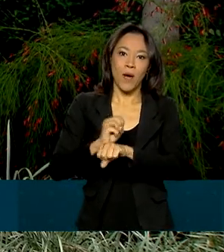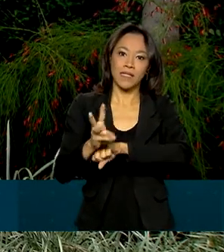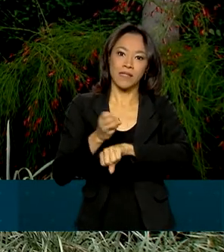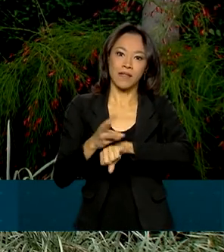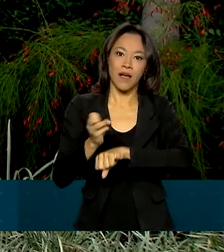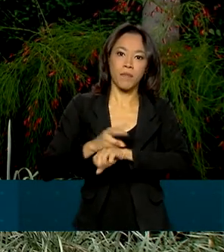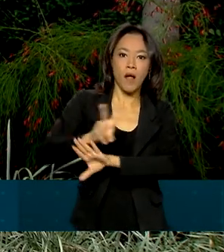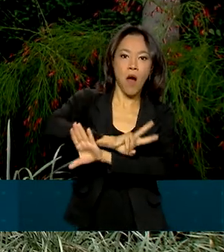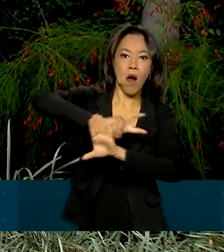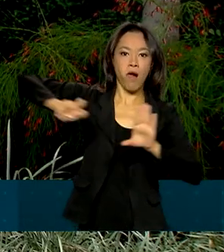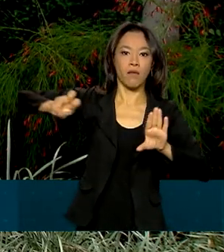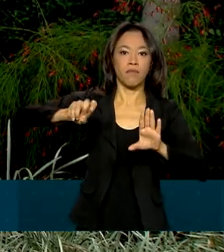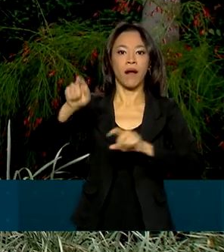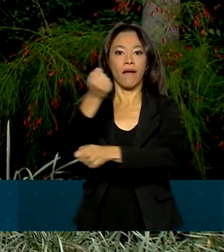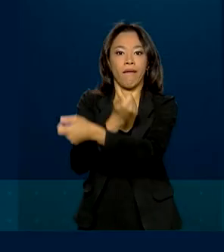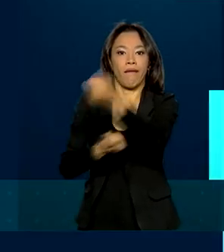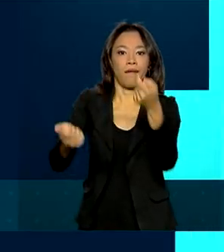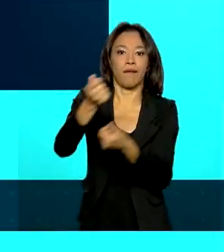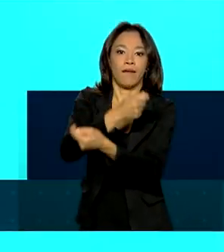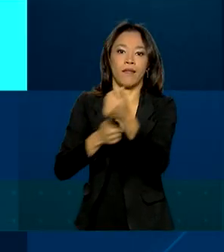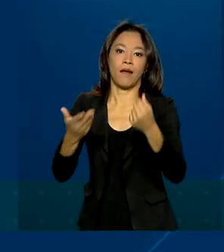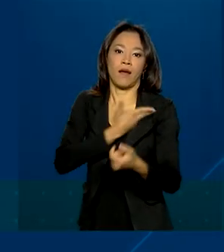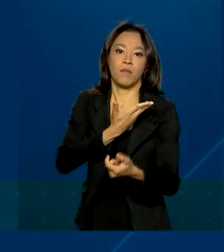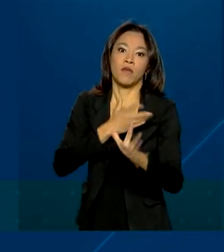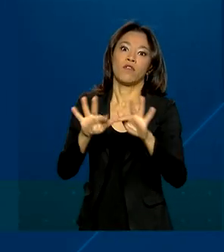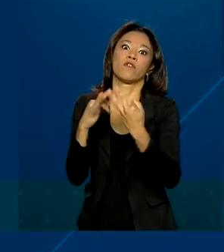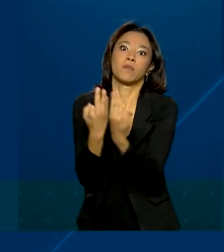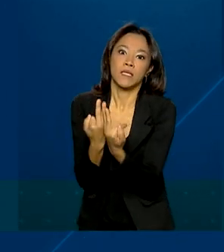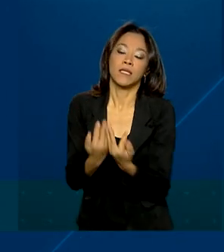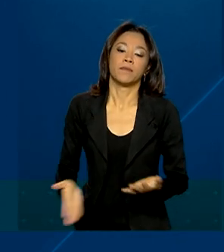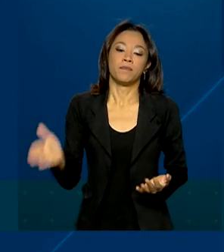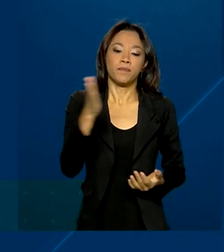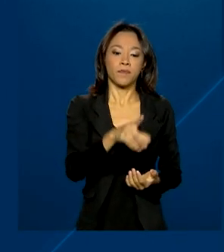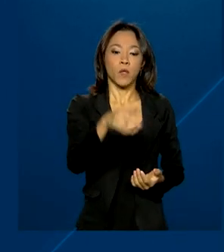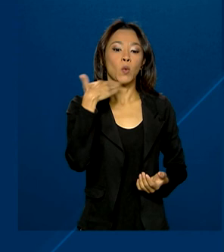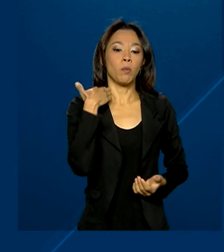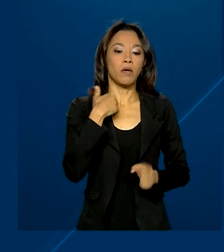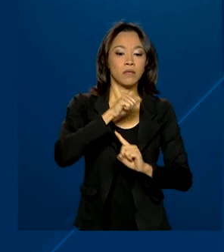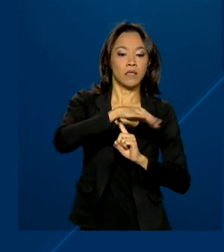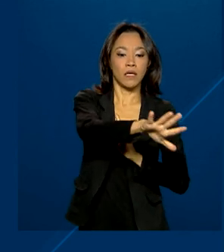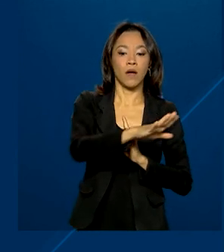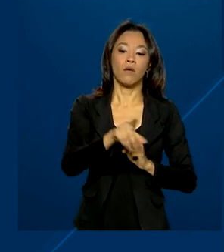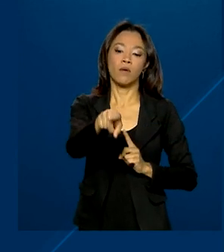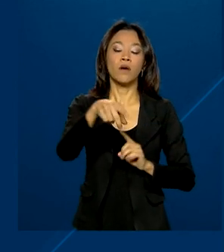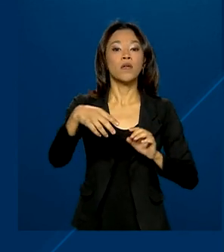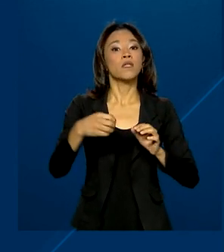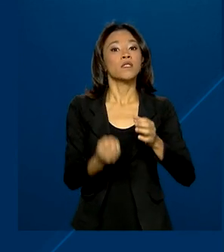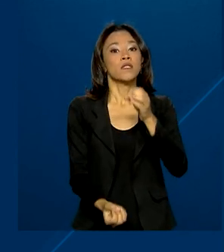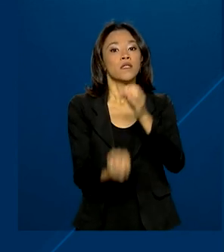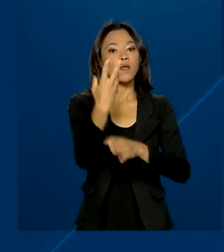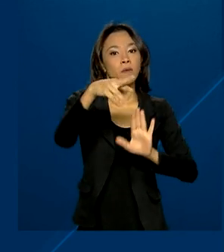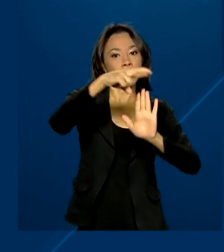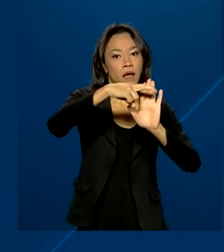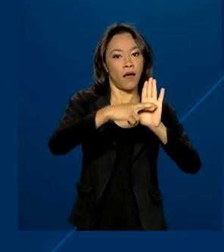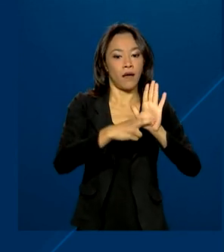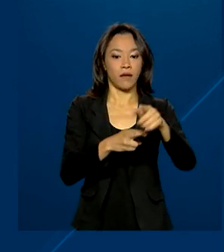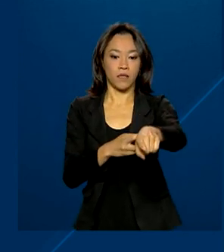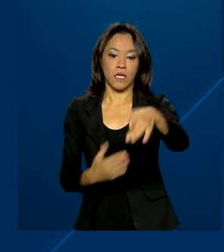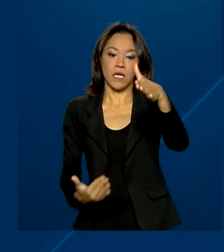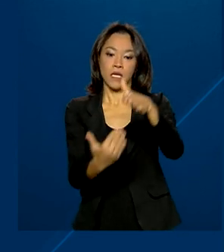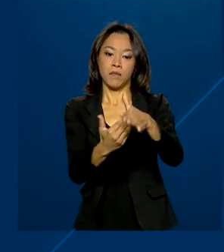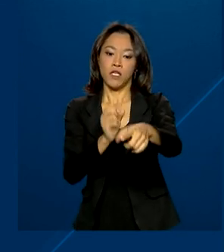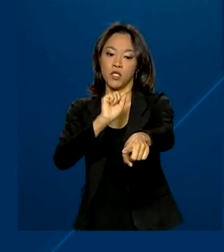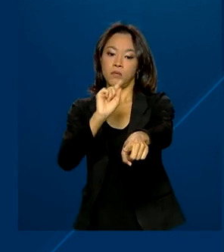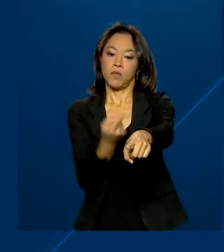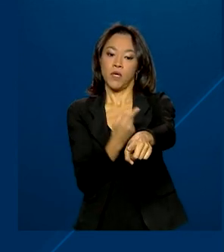enganar amigos e familiares. O Banco Central estipulou mudanças de proteção como limite de mil reais para operações